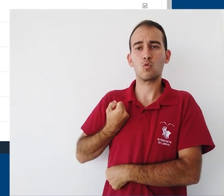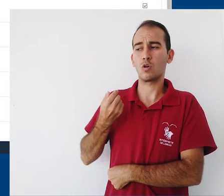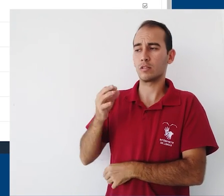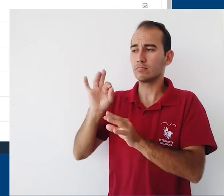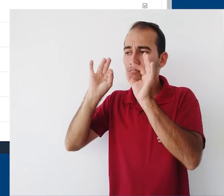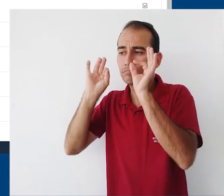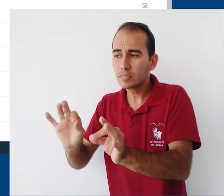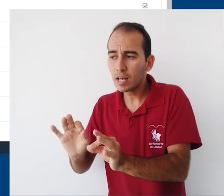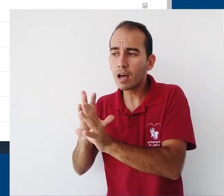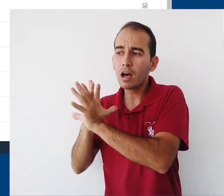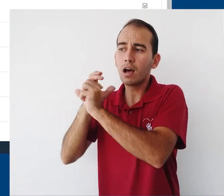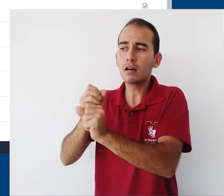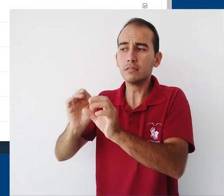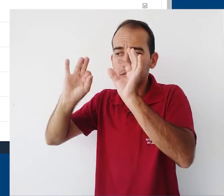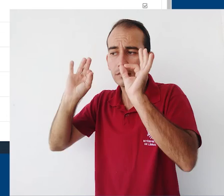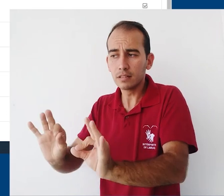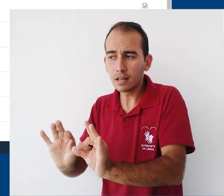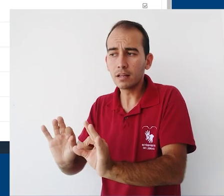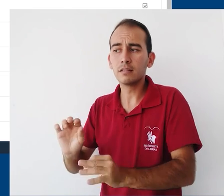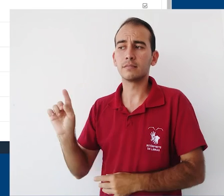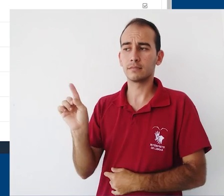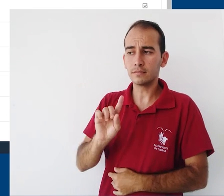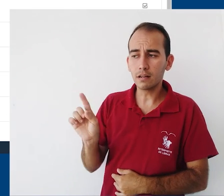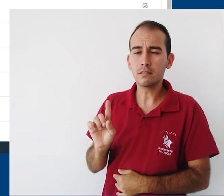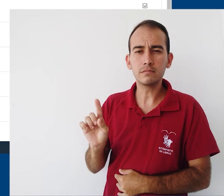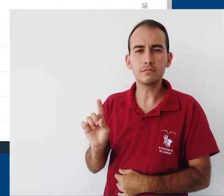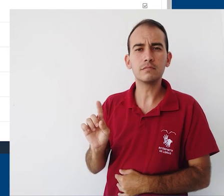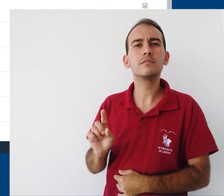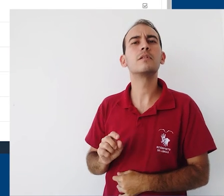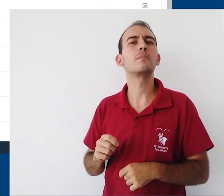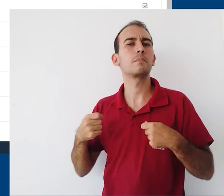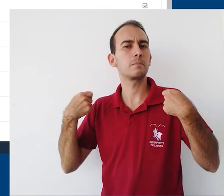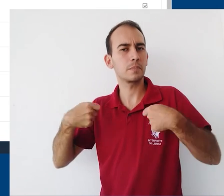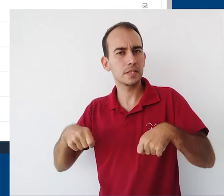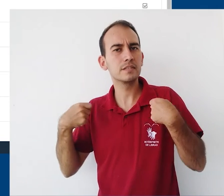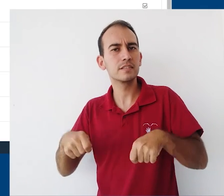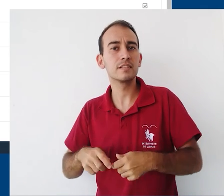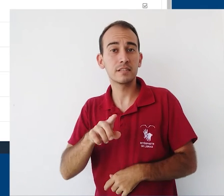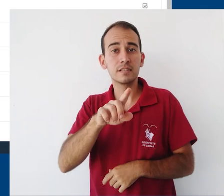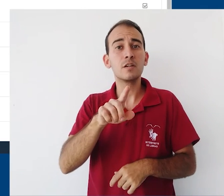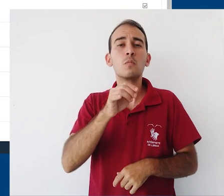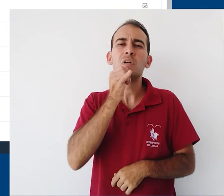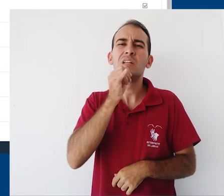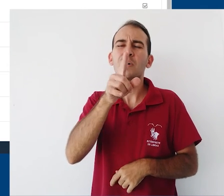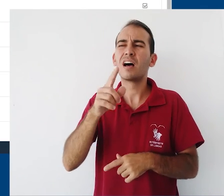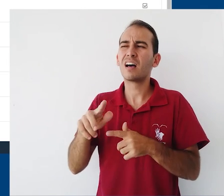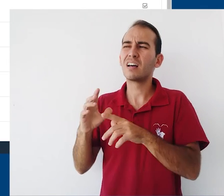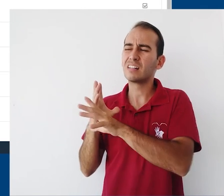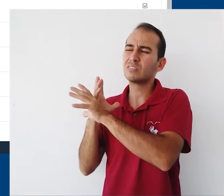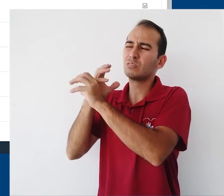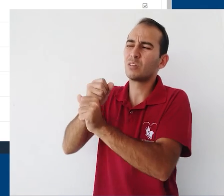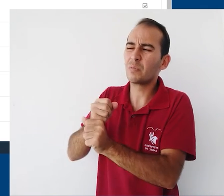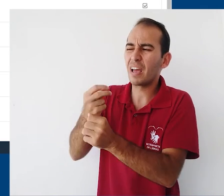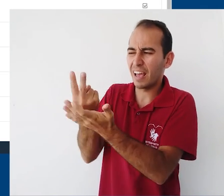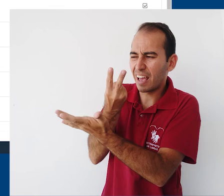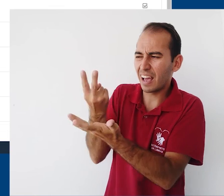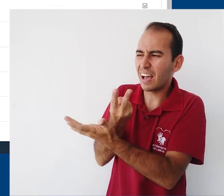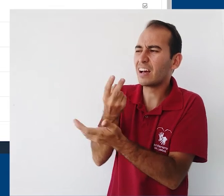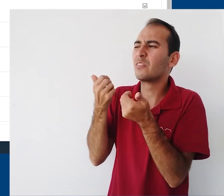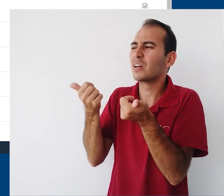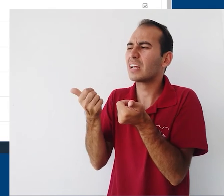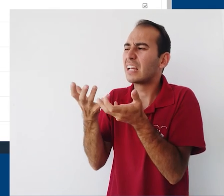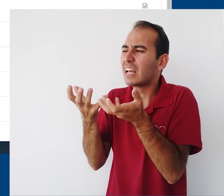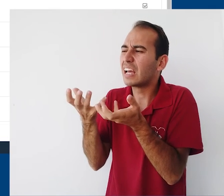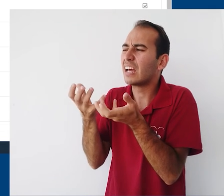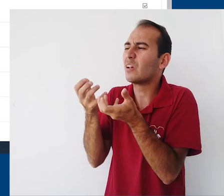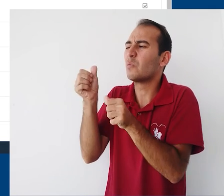recebeu, inclusive com o cálculo dos seus resultados finais. Ele tem que ser capaz de modificar esse cálculo quando ele achar